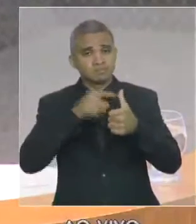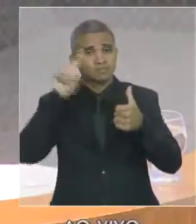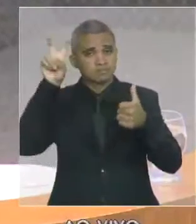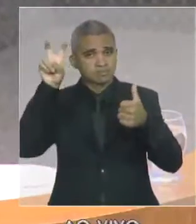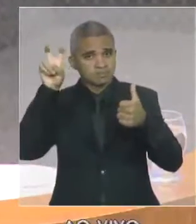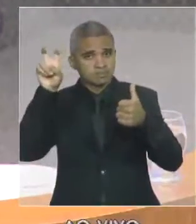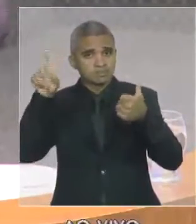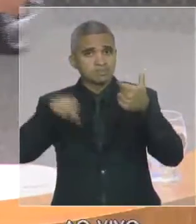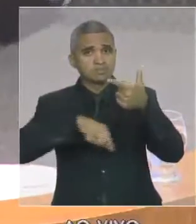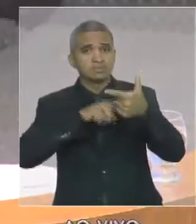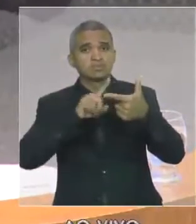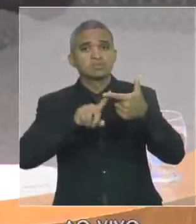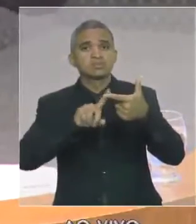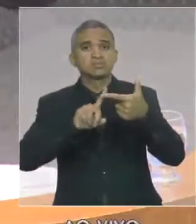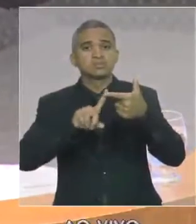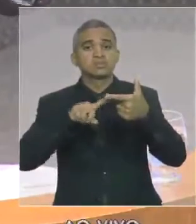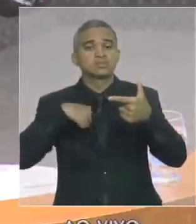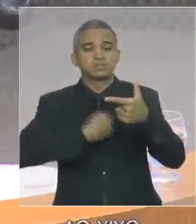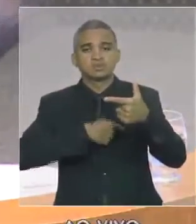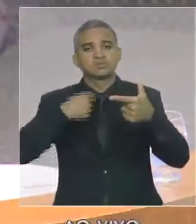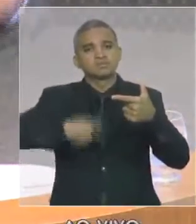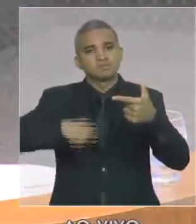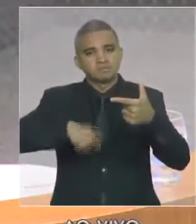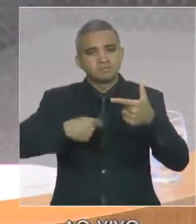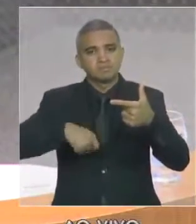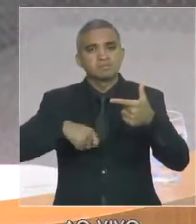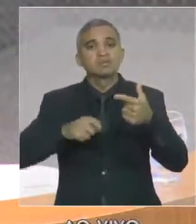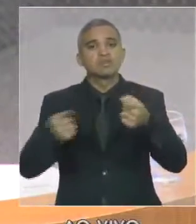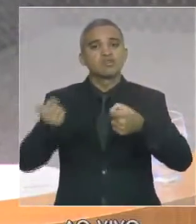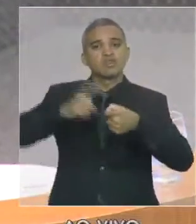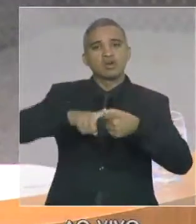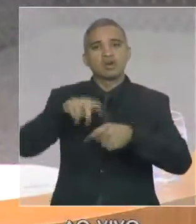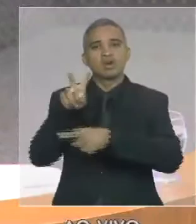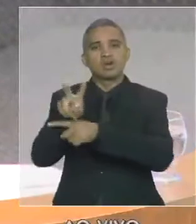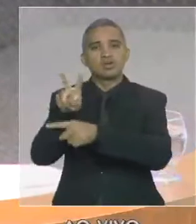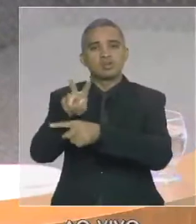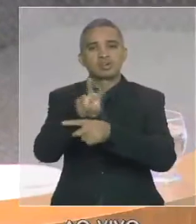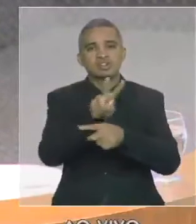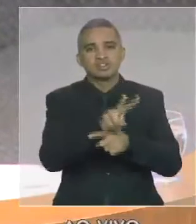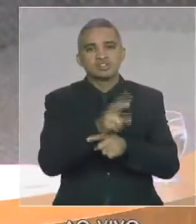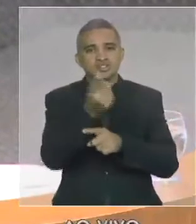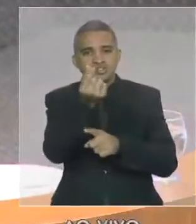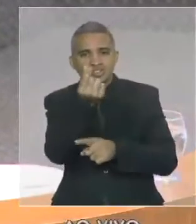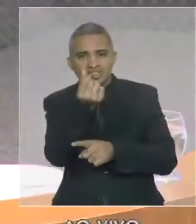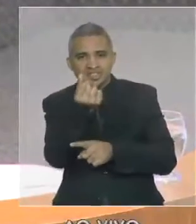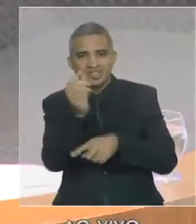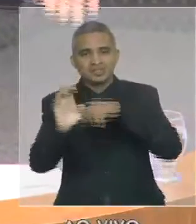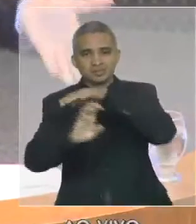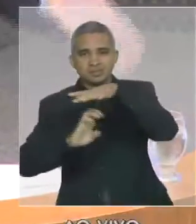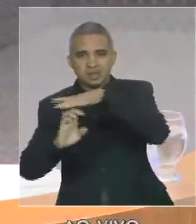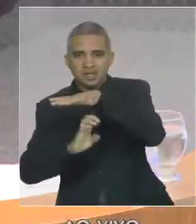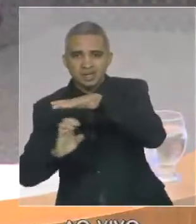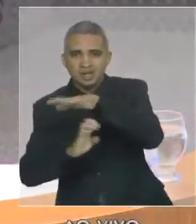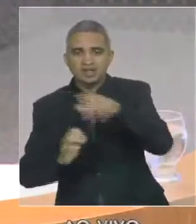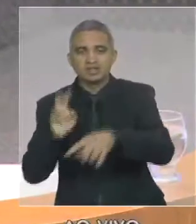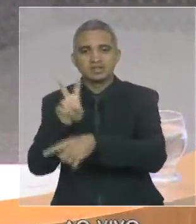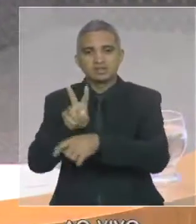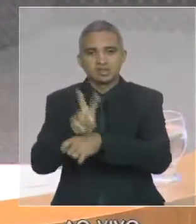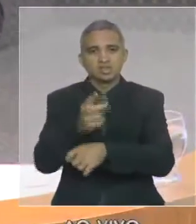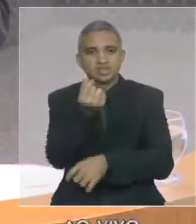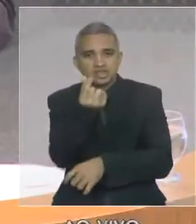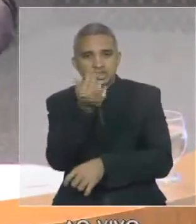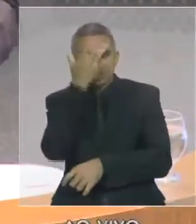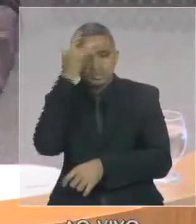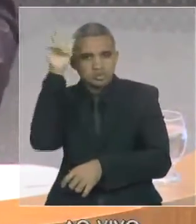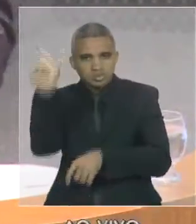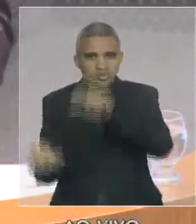necessidade de retomada de operações de crédito para a sociedade, para os empresários, para os consumidores e, claro, também